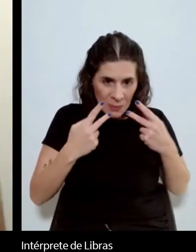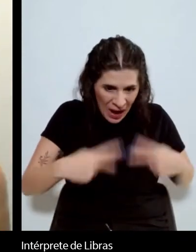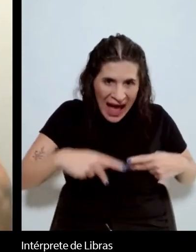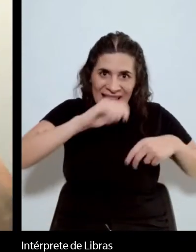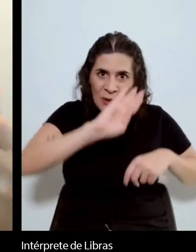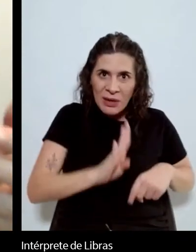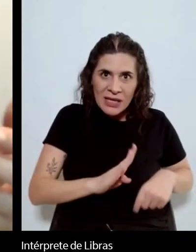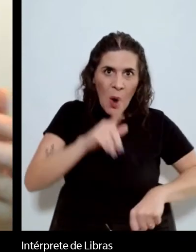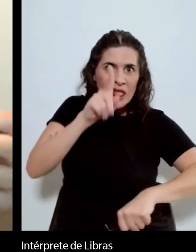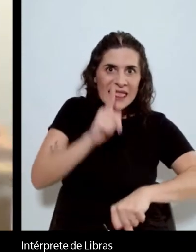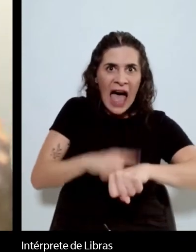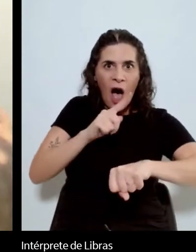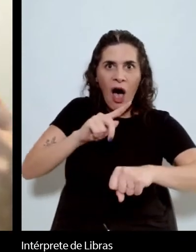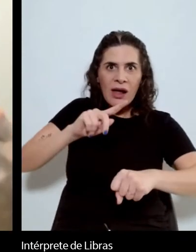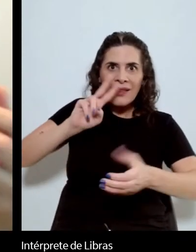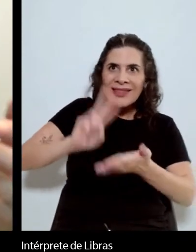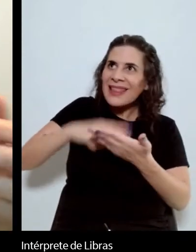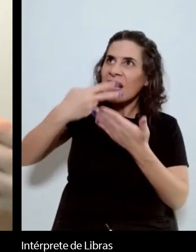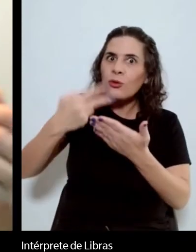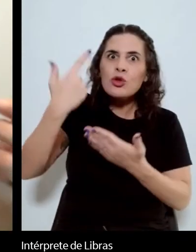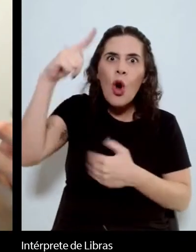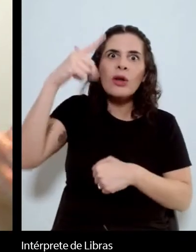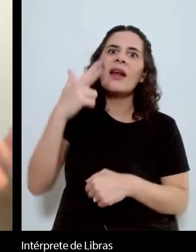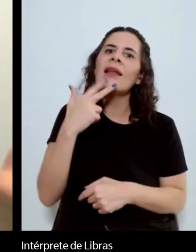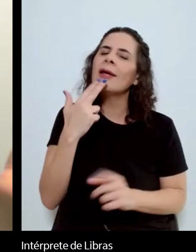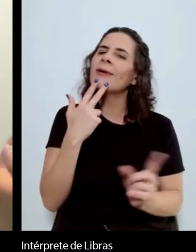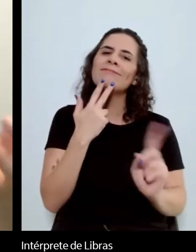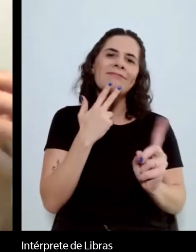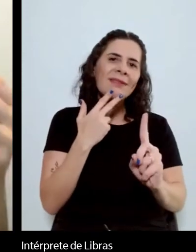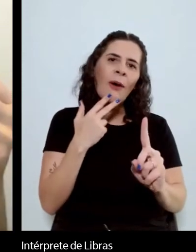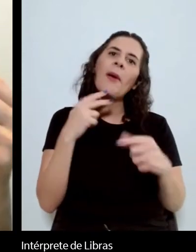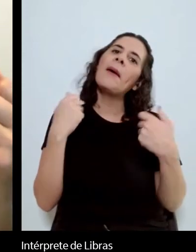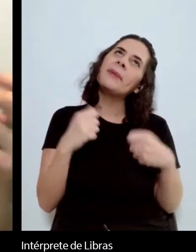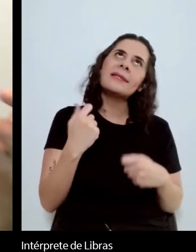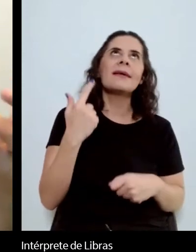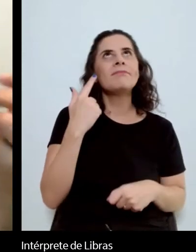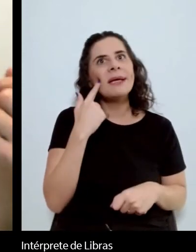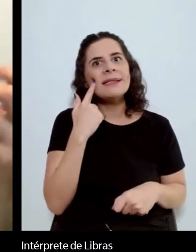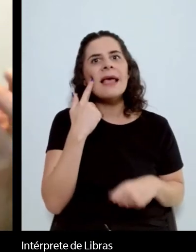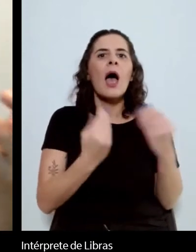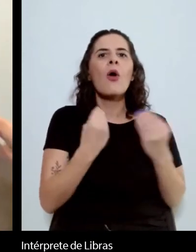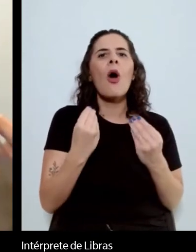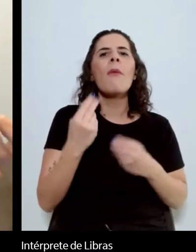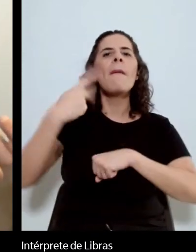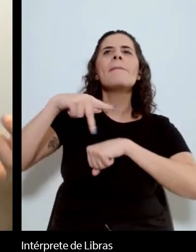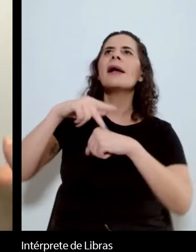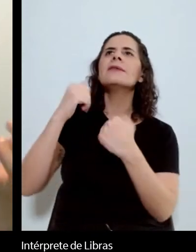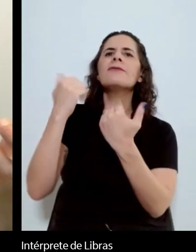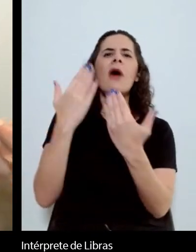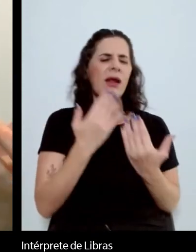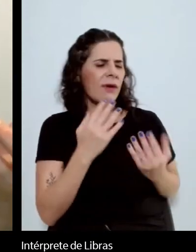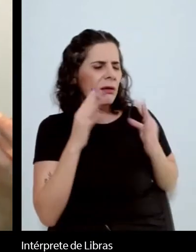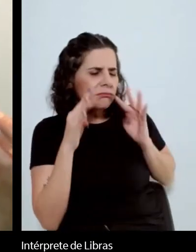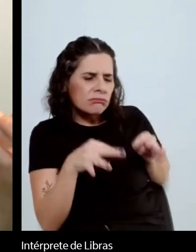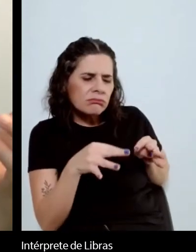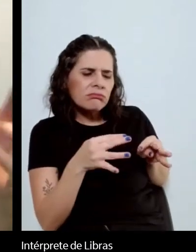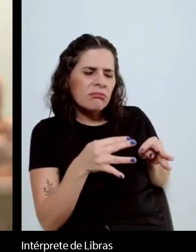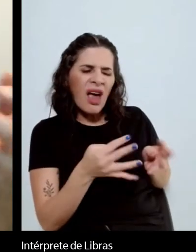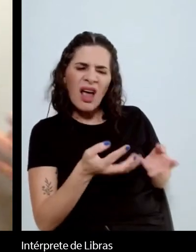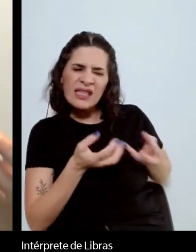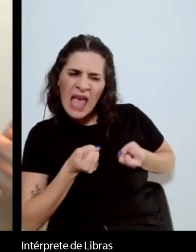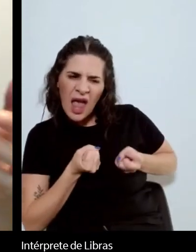preciso que o autor responda a alguns padrões de recepção internacional para receberem alguma atenção internacional.